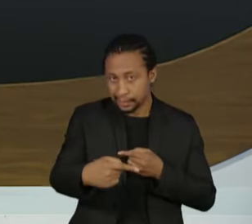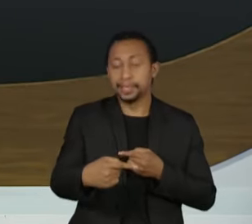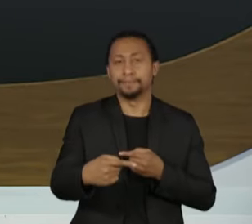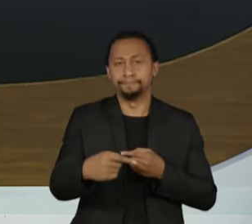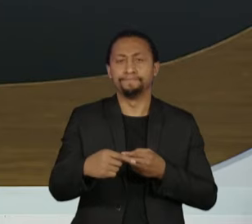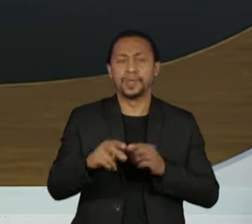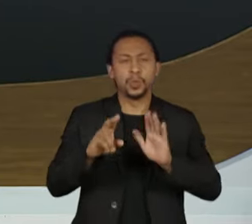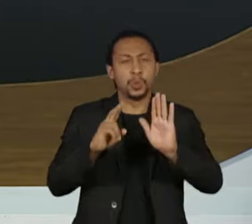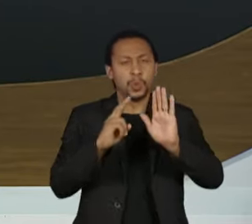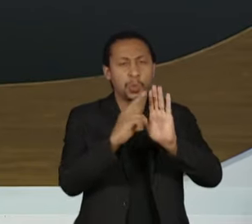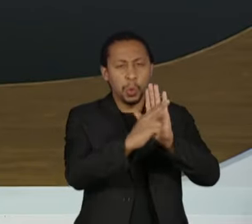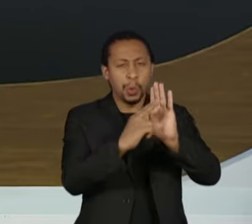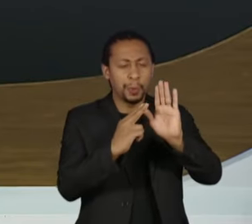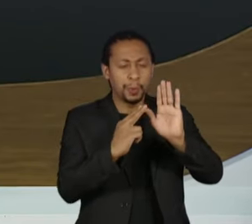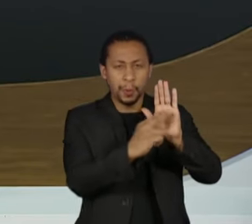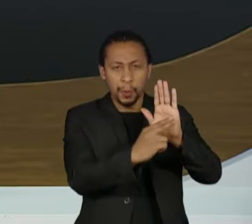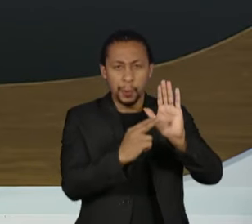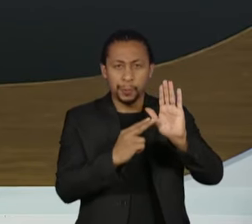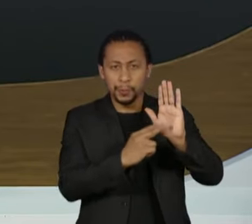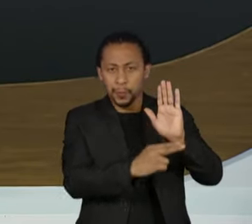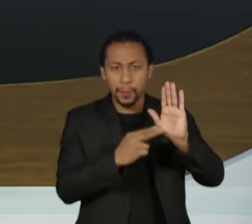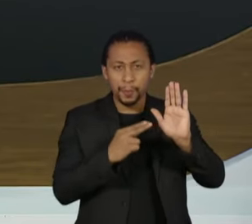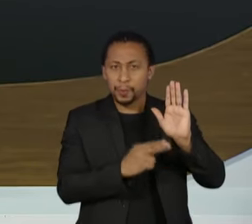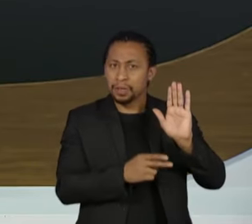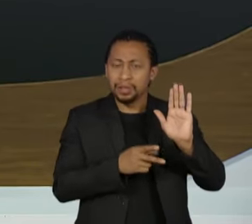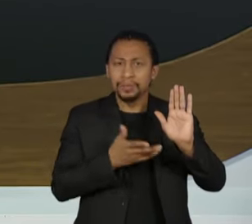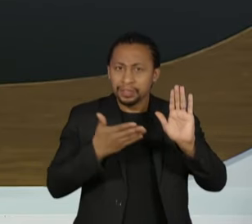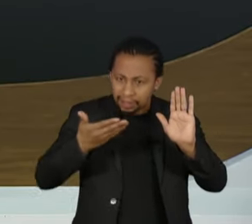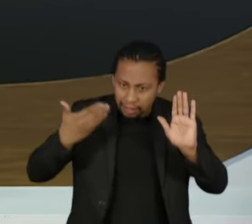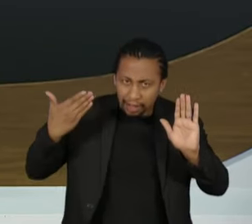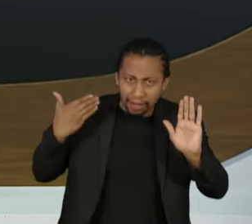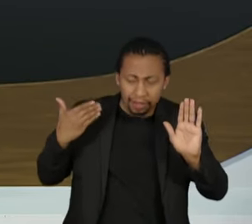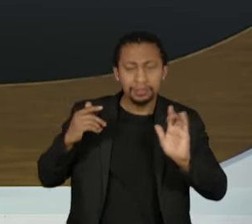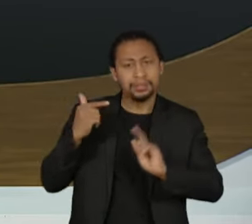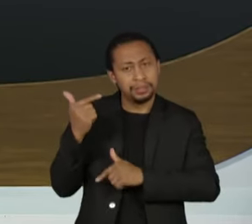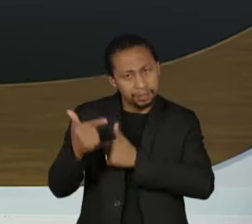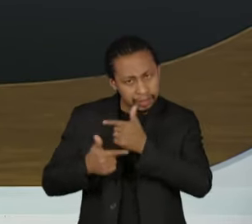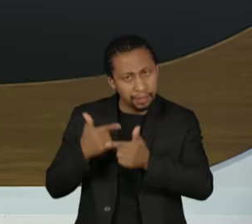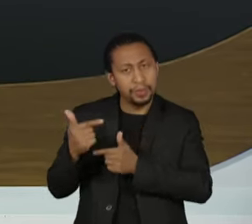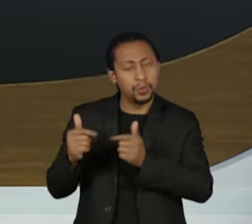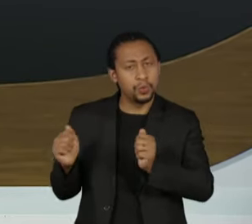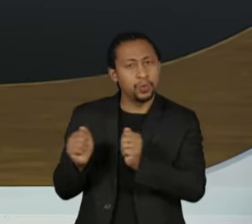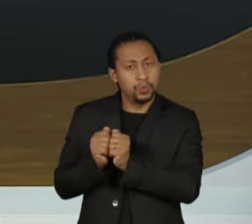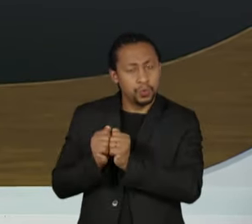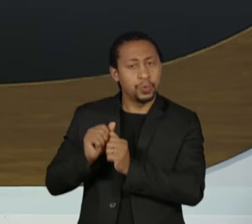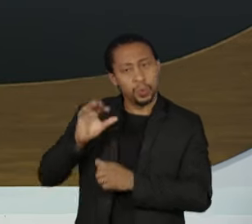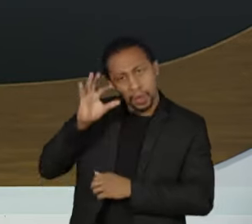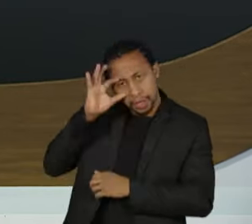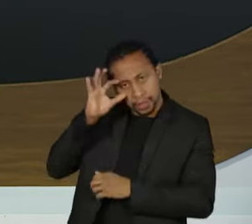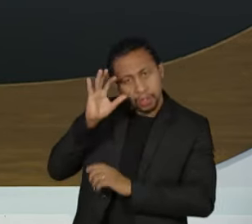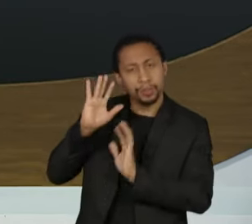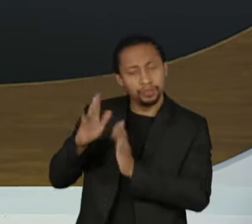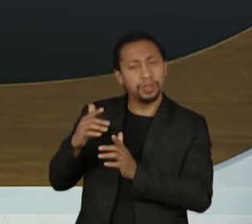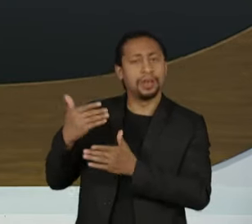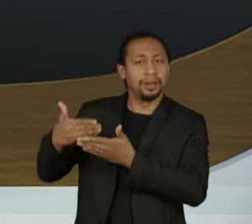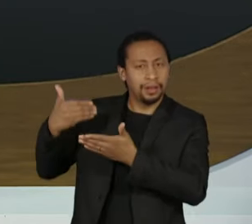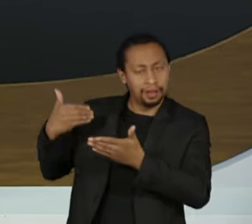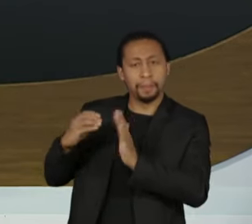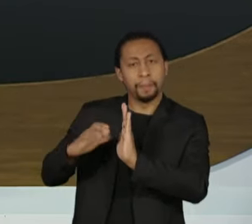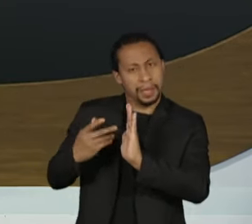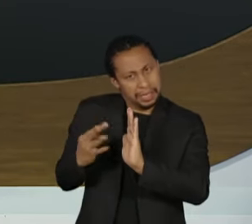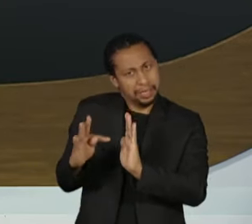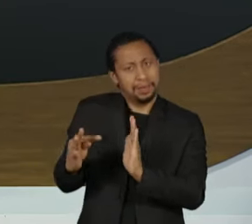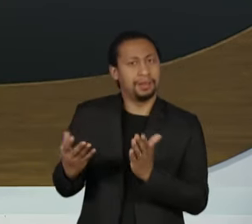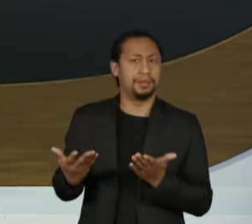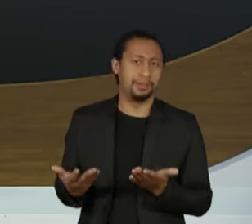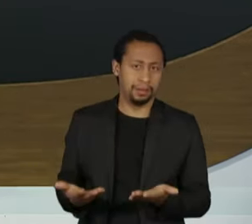nomes que foram dos governos petistas, sobretudo do governo da ex-presidente Dilma Rousseff e isso também